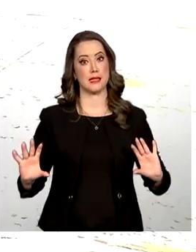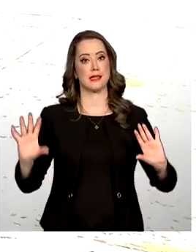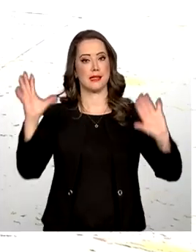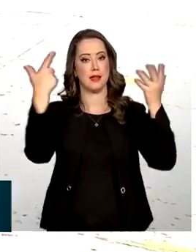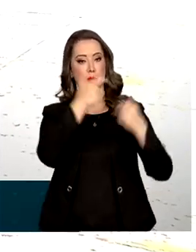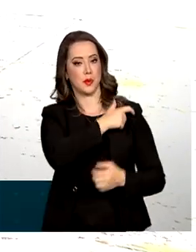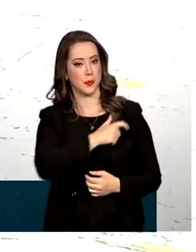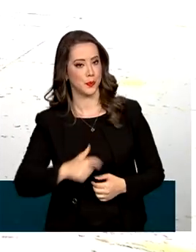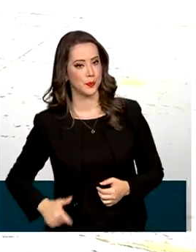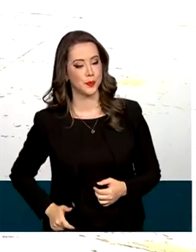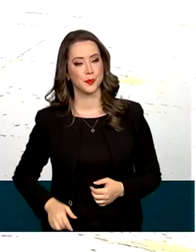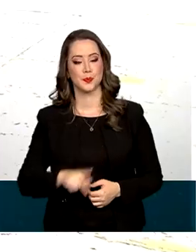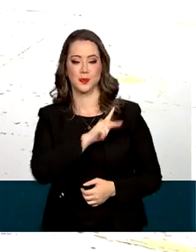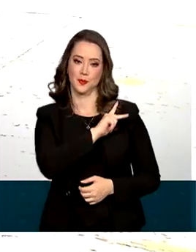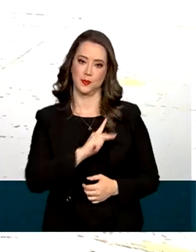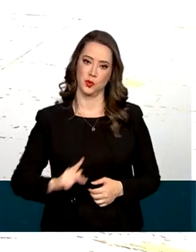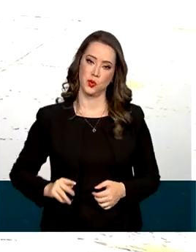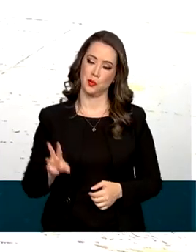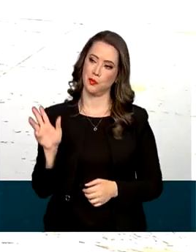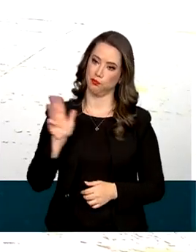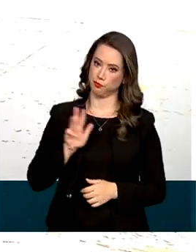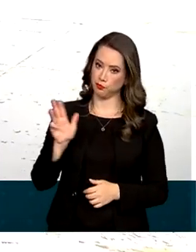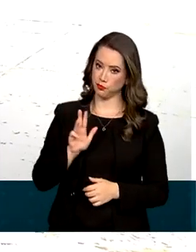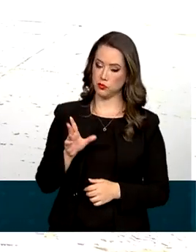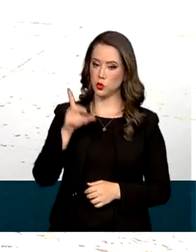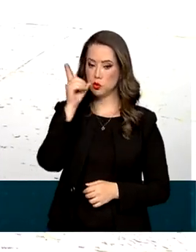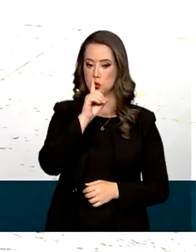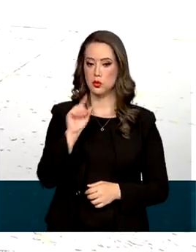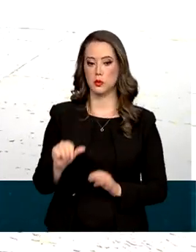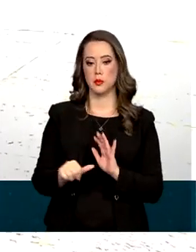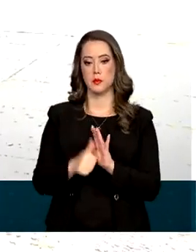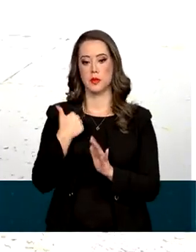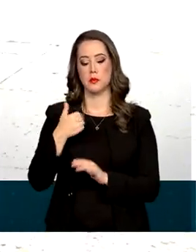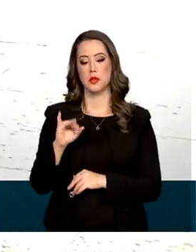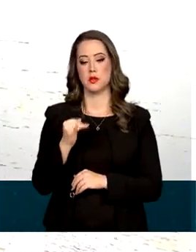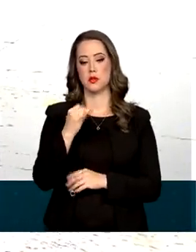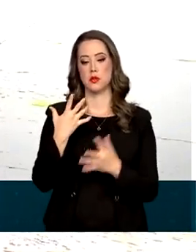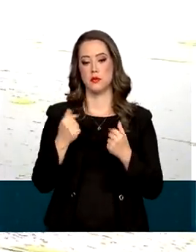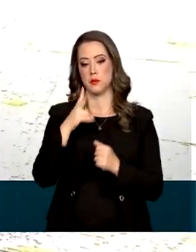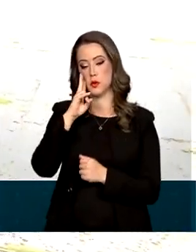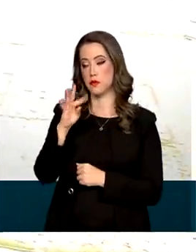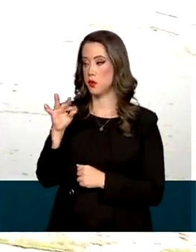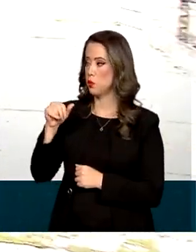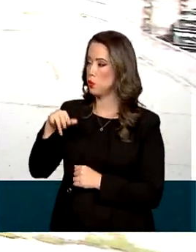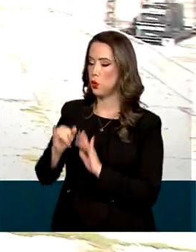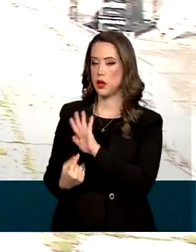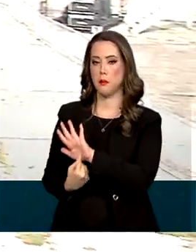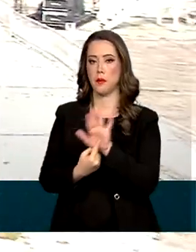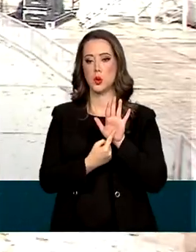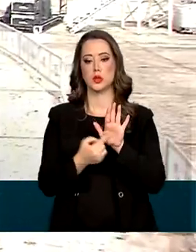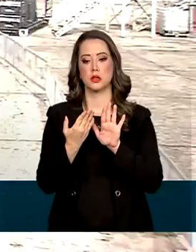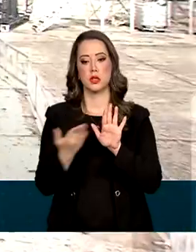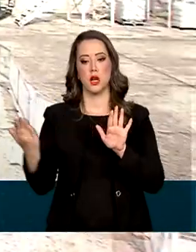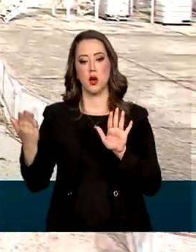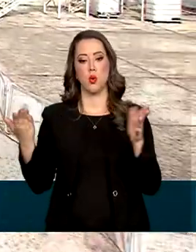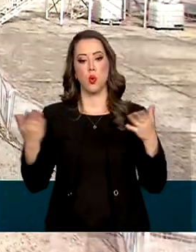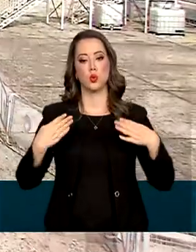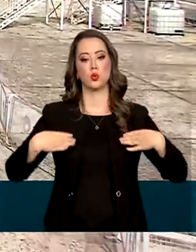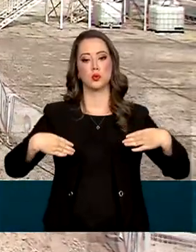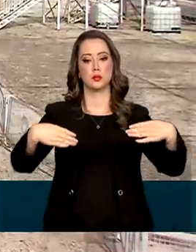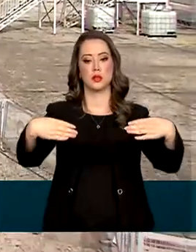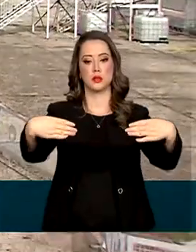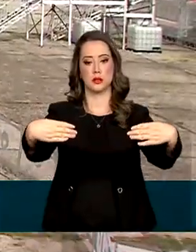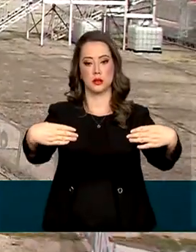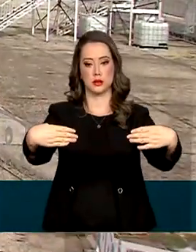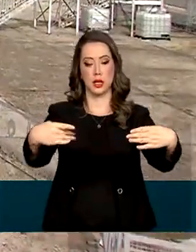Silva, neste domingo, dia 1º de janeiro. Aí, olha só, vou pedir pro Tony mostrar aqui pra vocês. A esplanada dos ministérios hoje está com